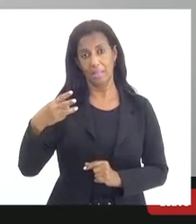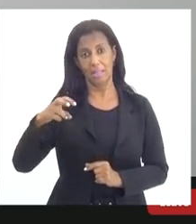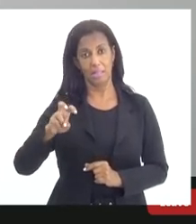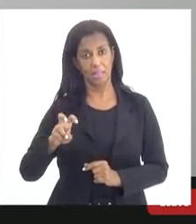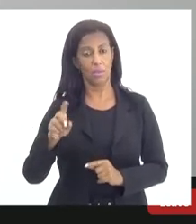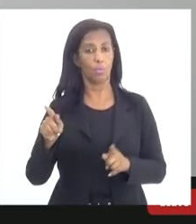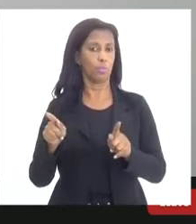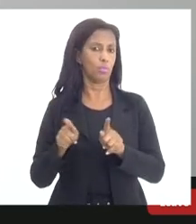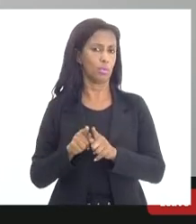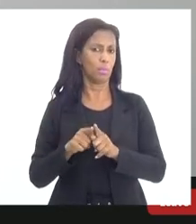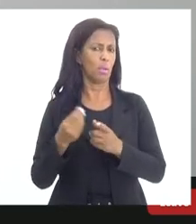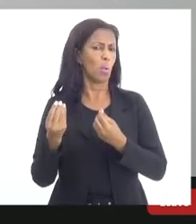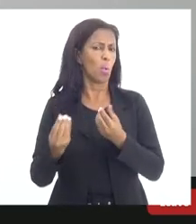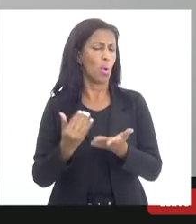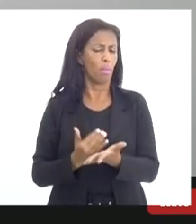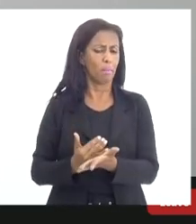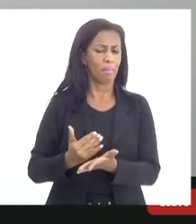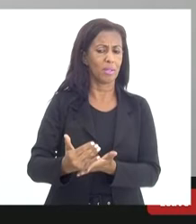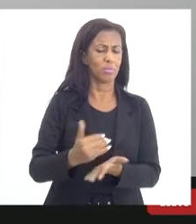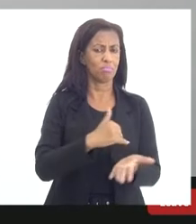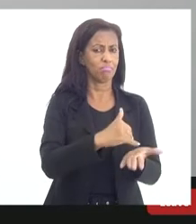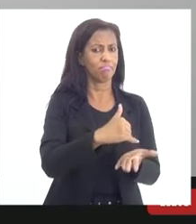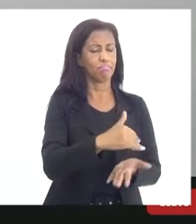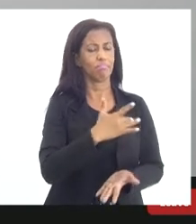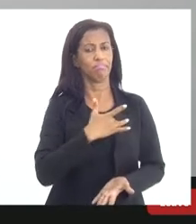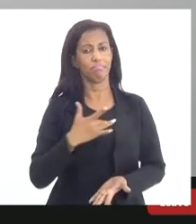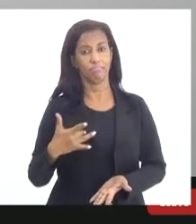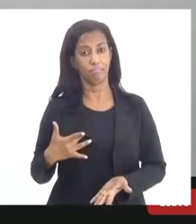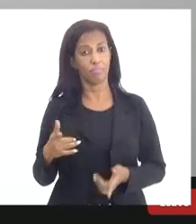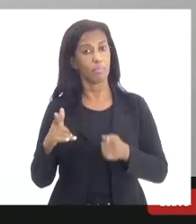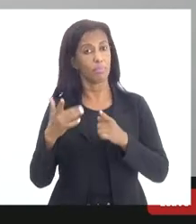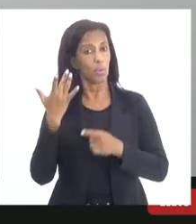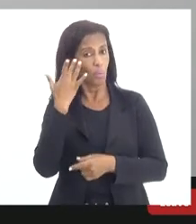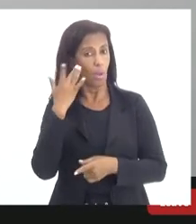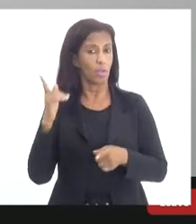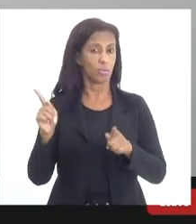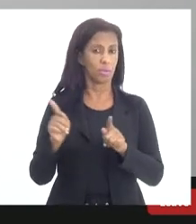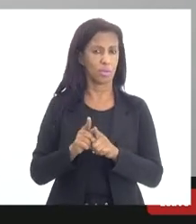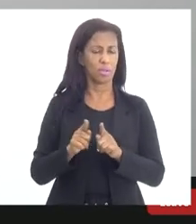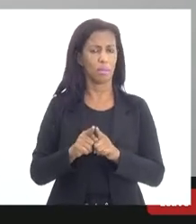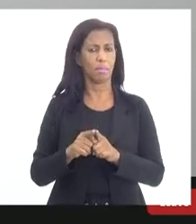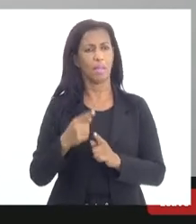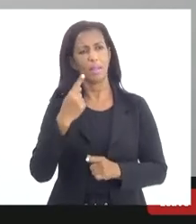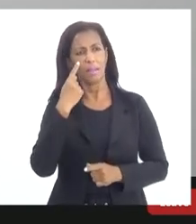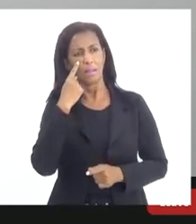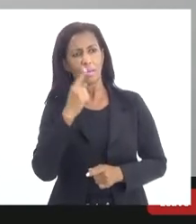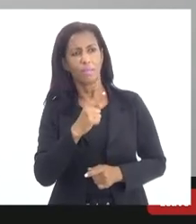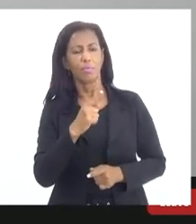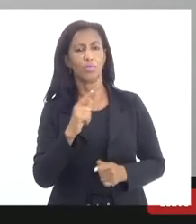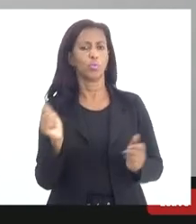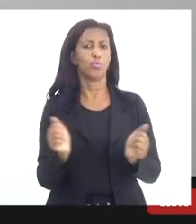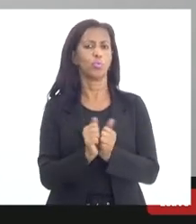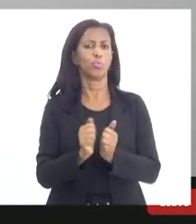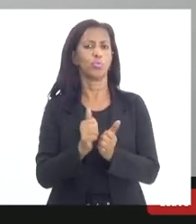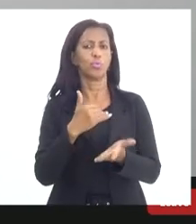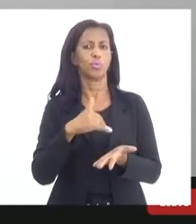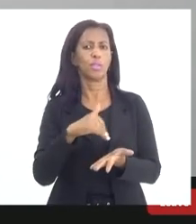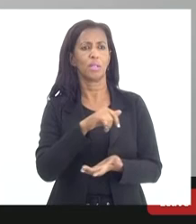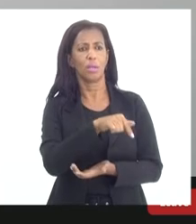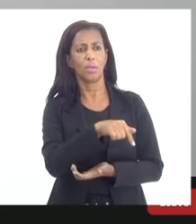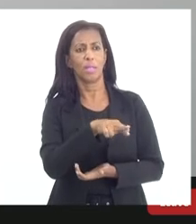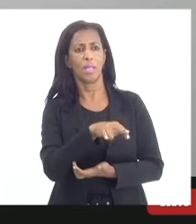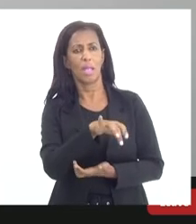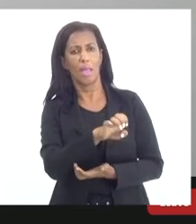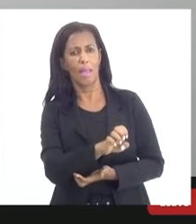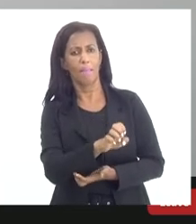isso partindo das secretarias de saúde acho que a gente pode inclusive perceber que o secretário que é parceiro está ganho para essa causa